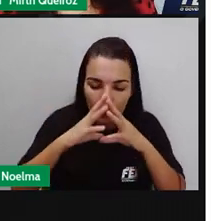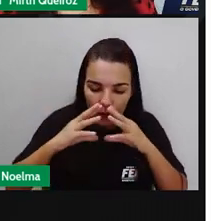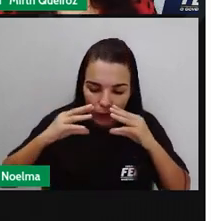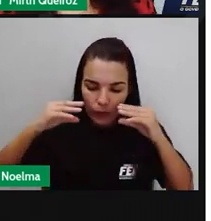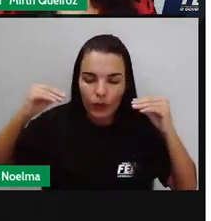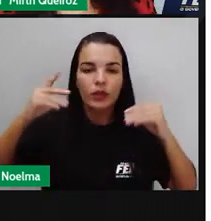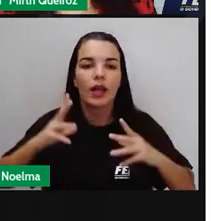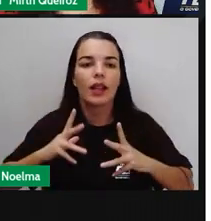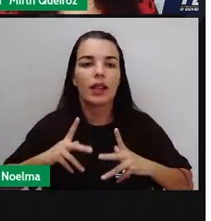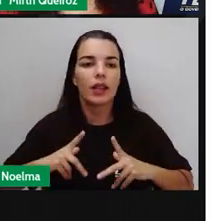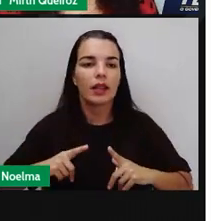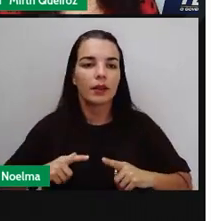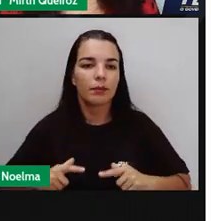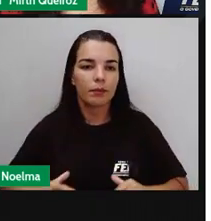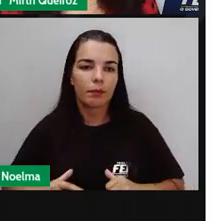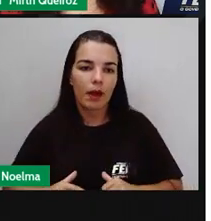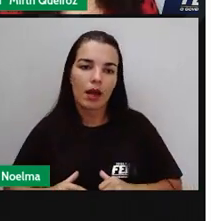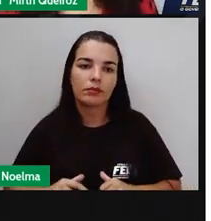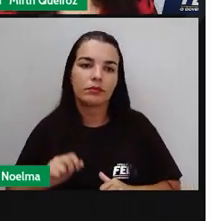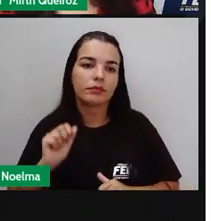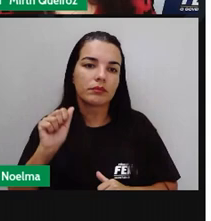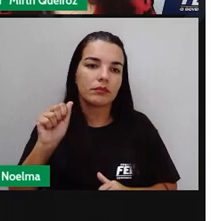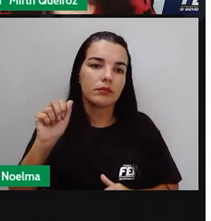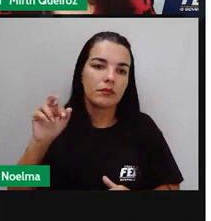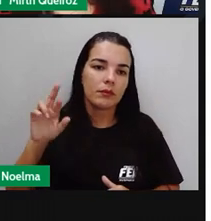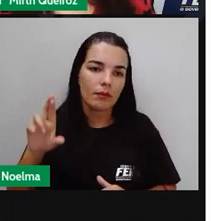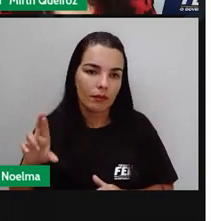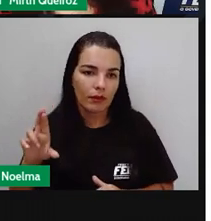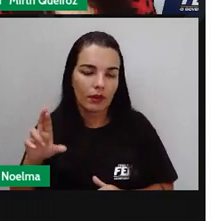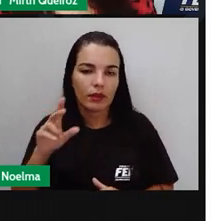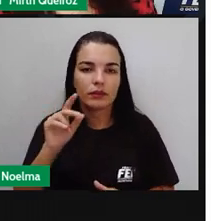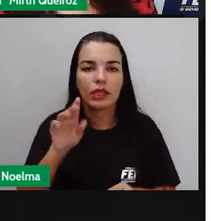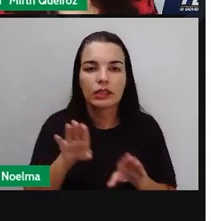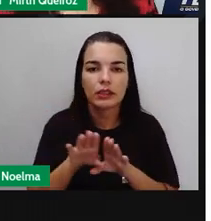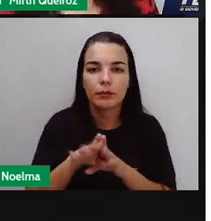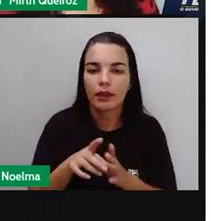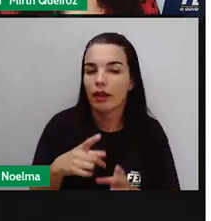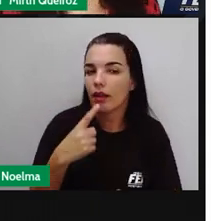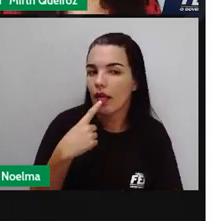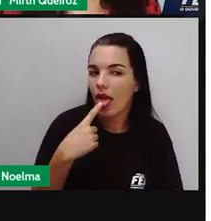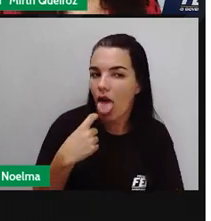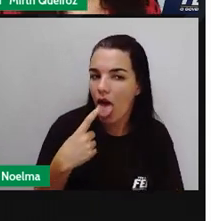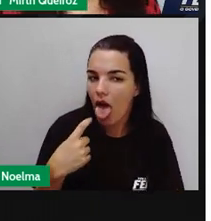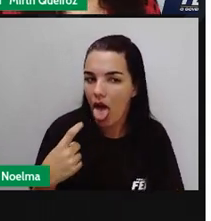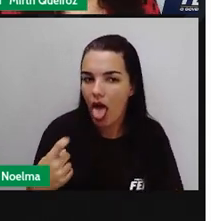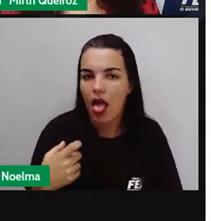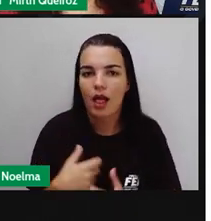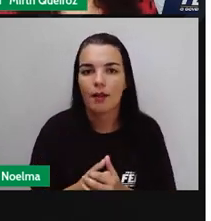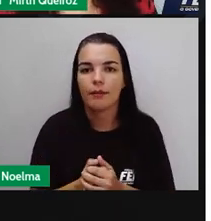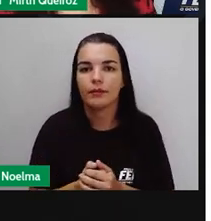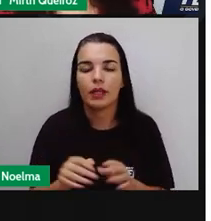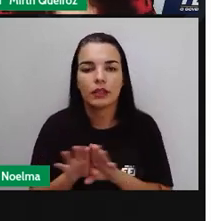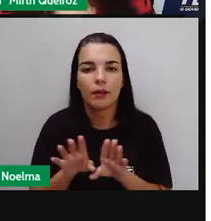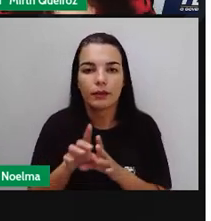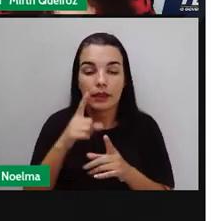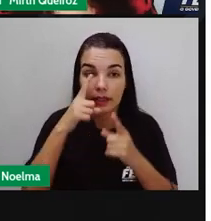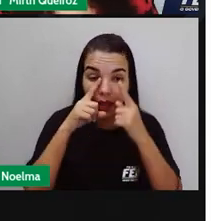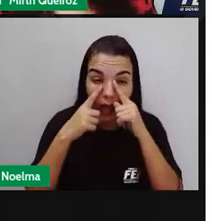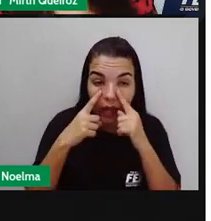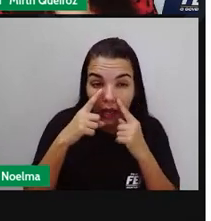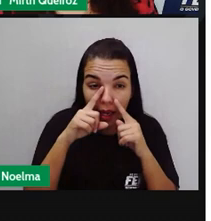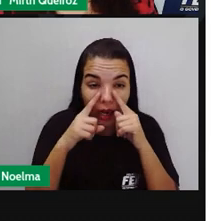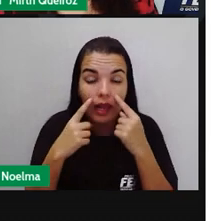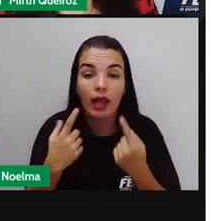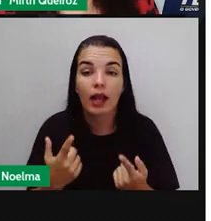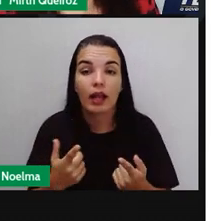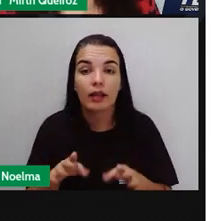dos micro-organismos patogênicos. A própria saliva, as lágrimas também é uma forma de defesa.